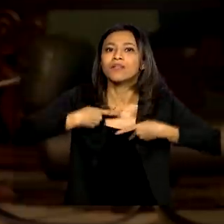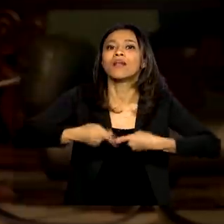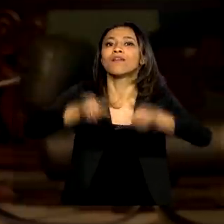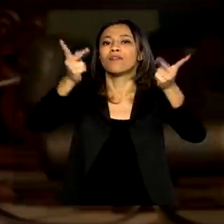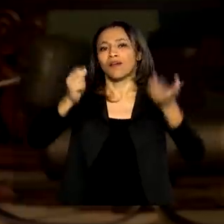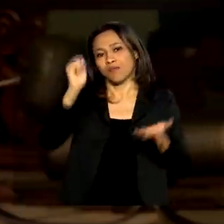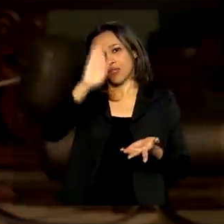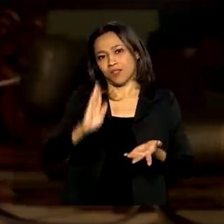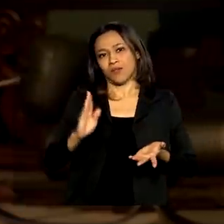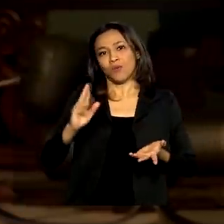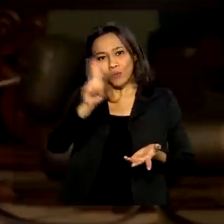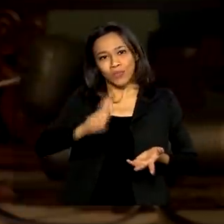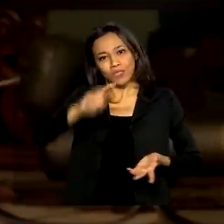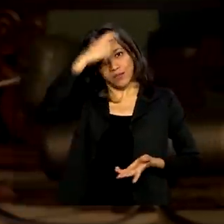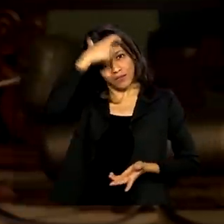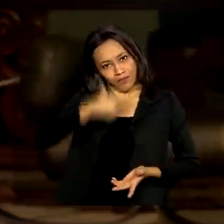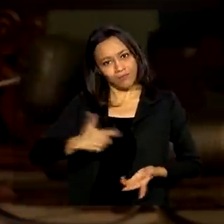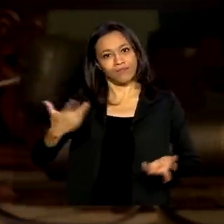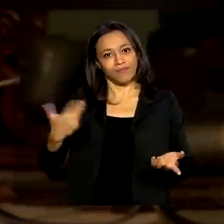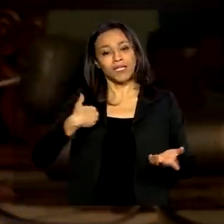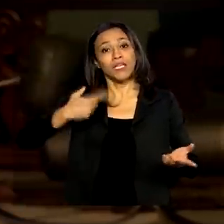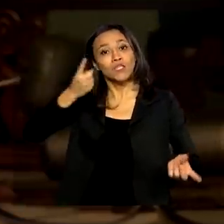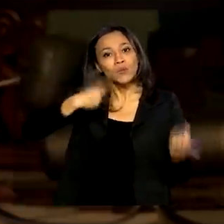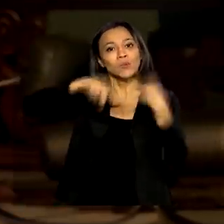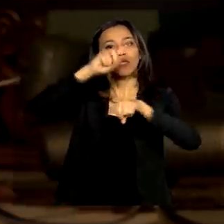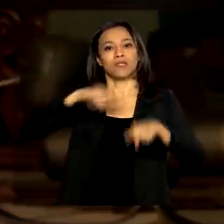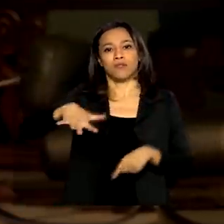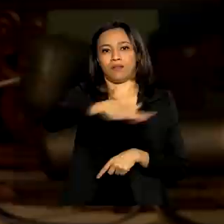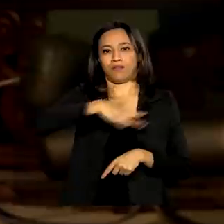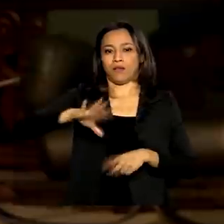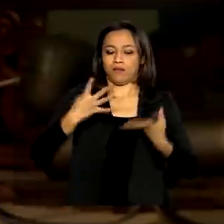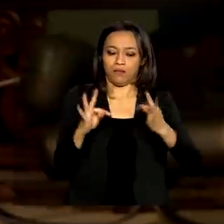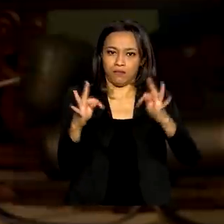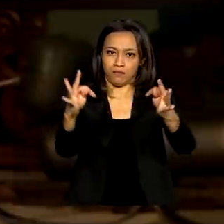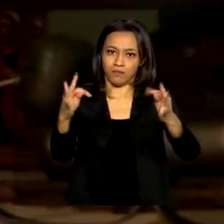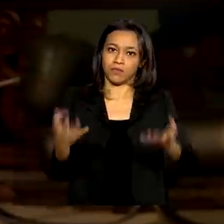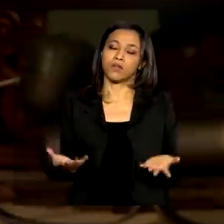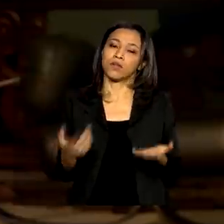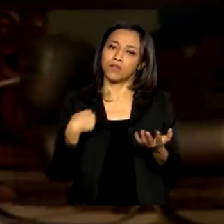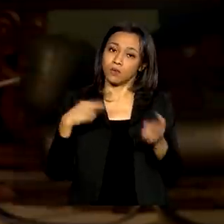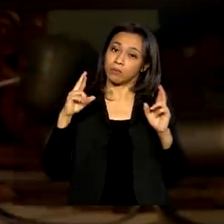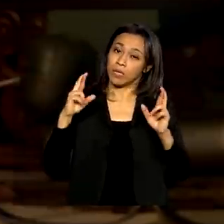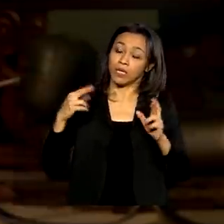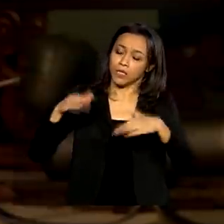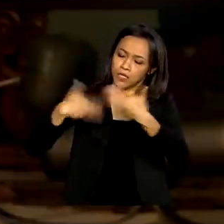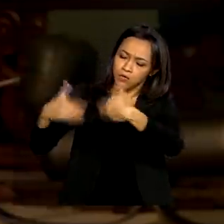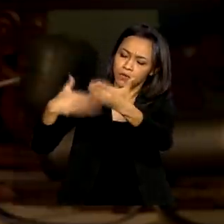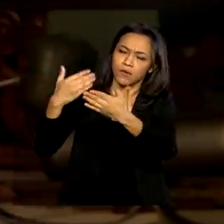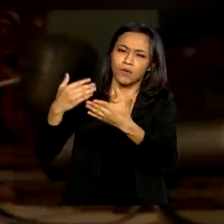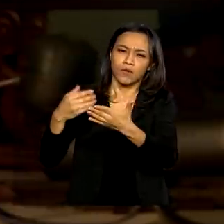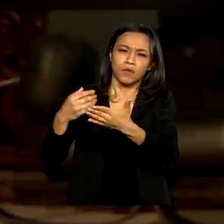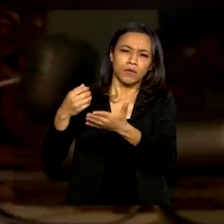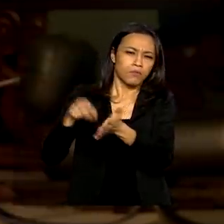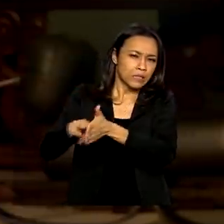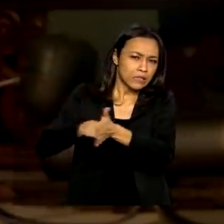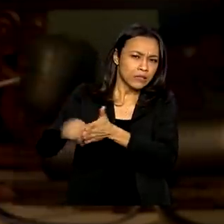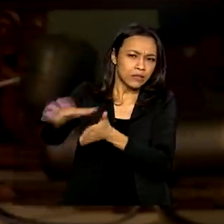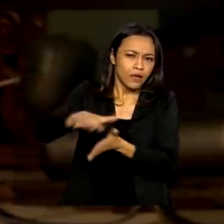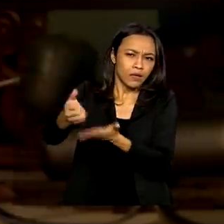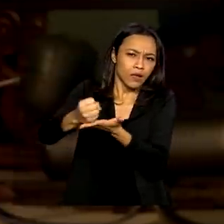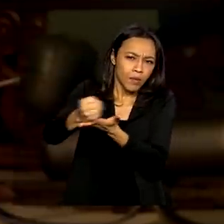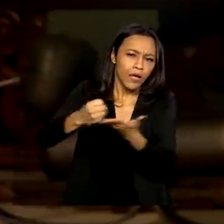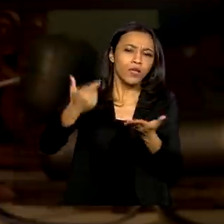internacional, a ter sucesso nessas relações, e agora a gente espera o desenvolvimento de remédios, desenvolvimento de outros